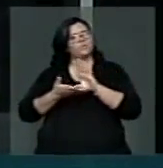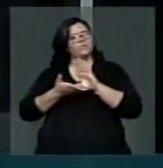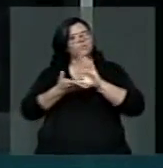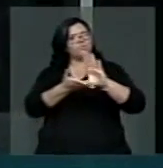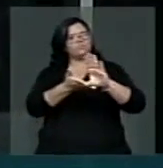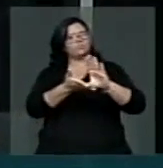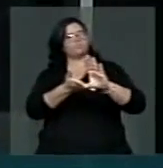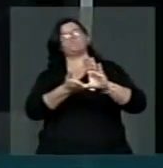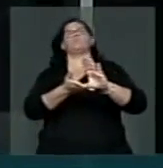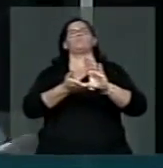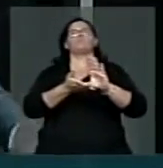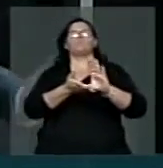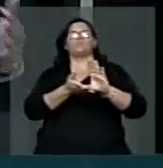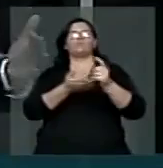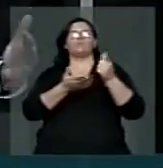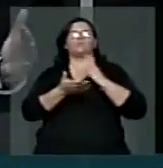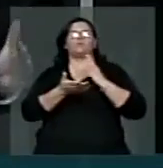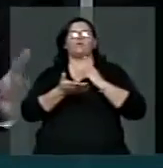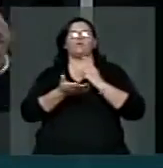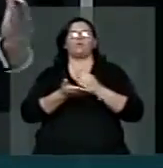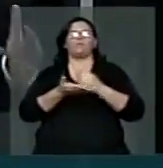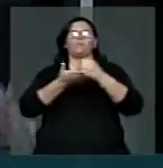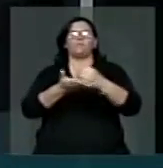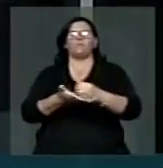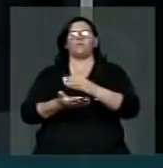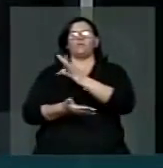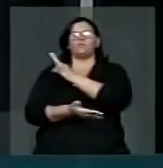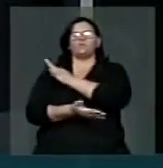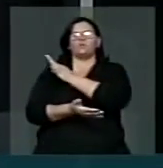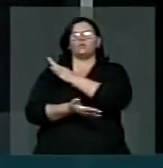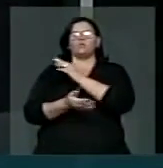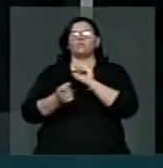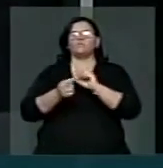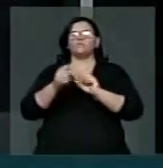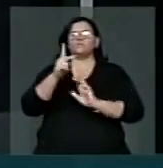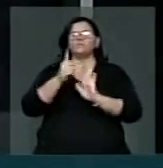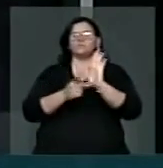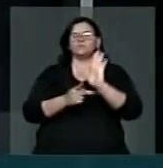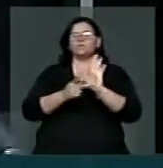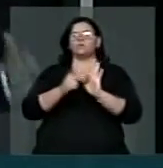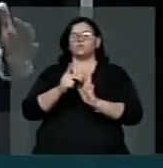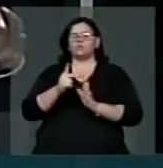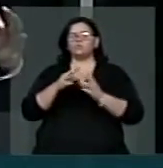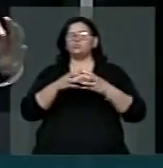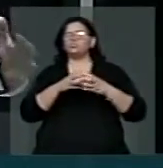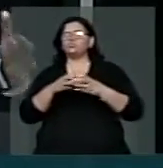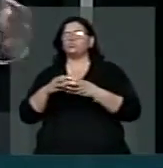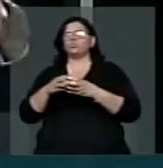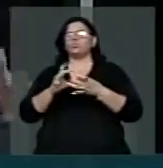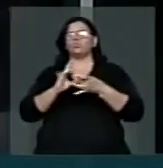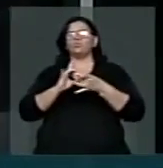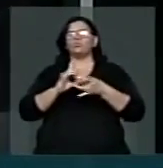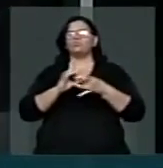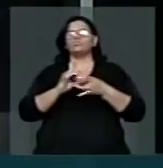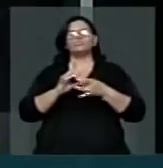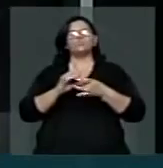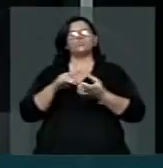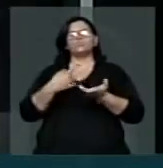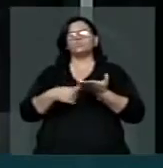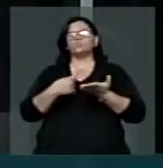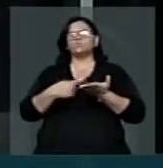para que, num projeto simbiótico, onde os santos federativos estão pactuando e ajudando